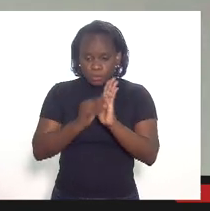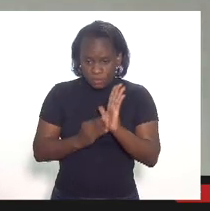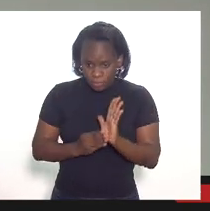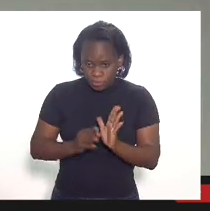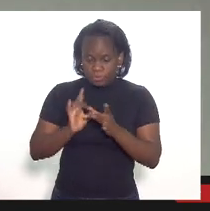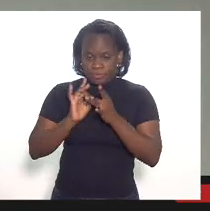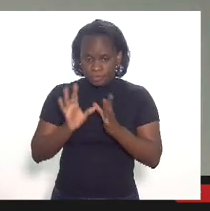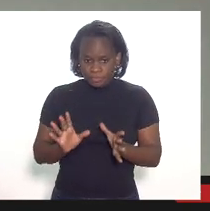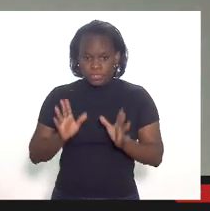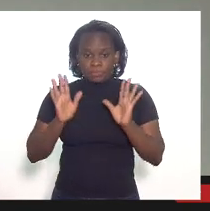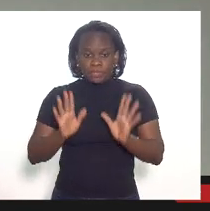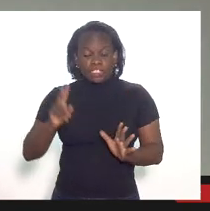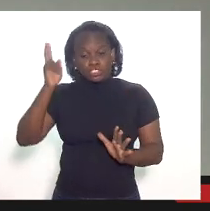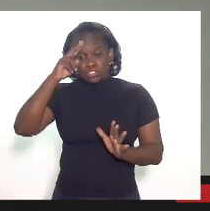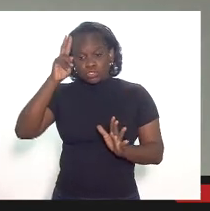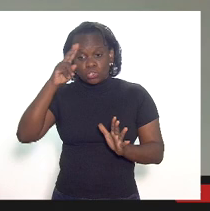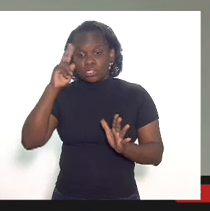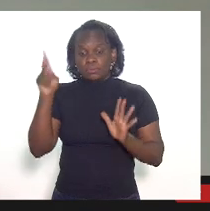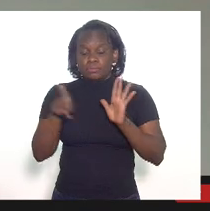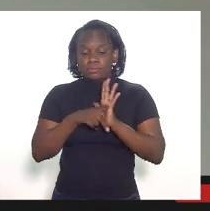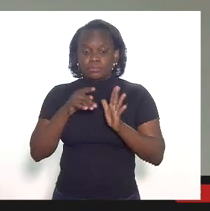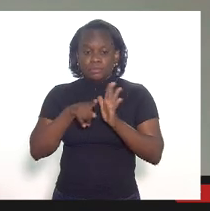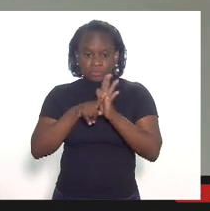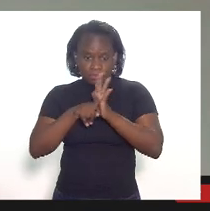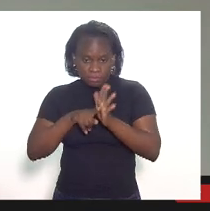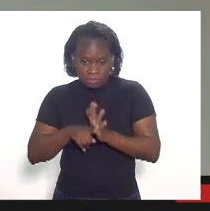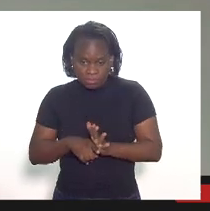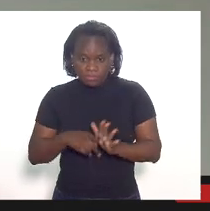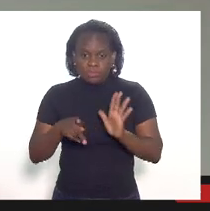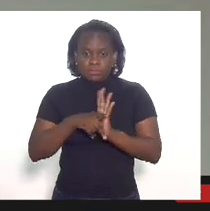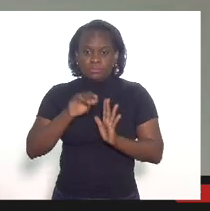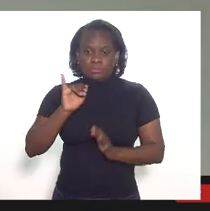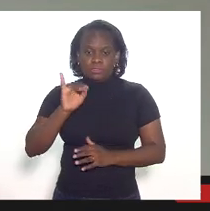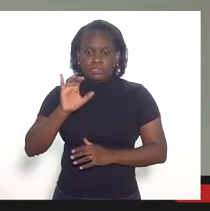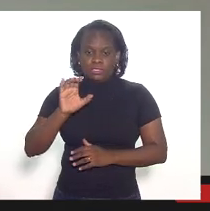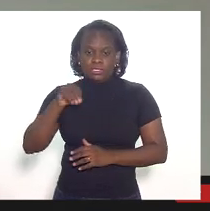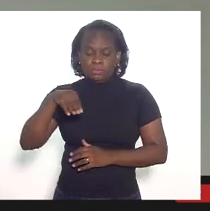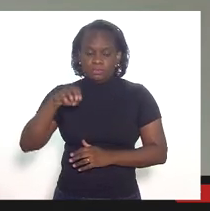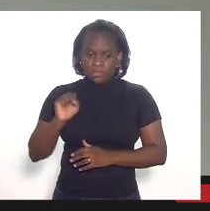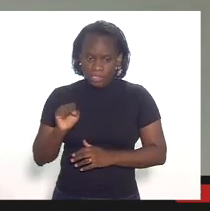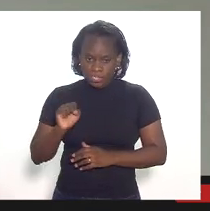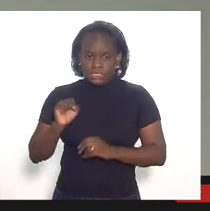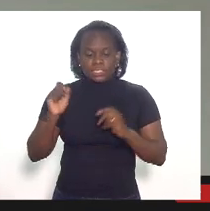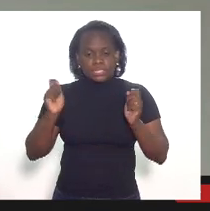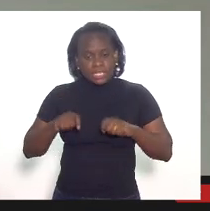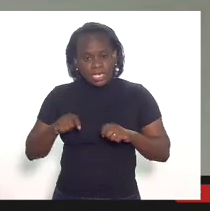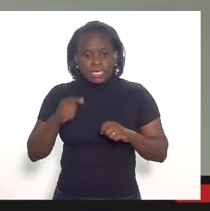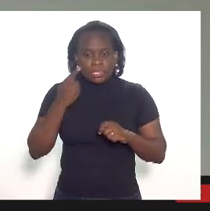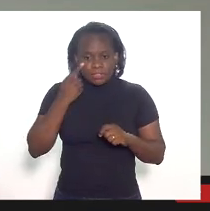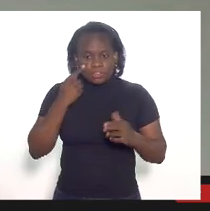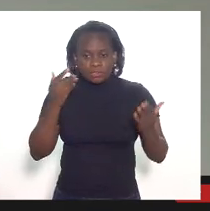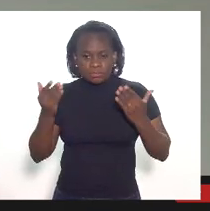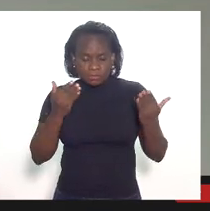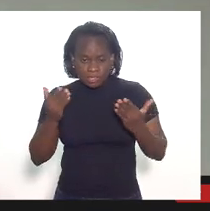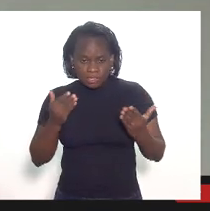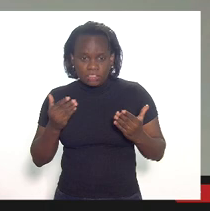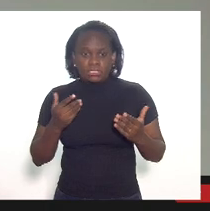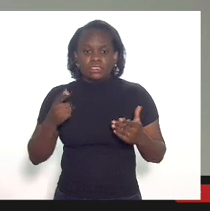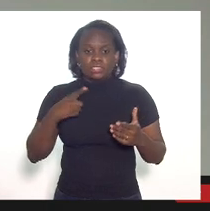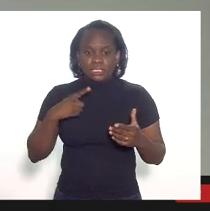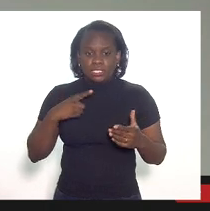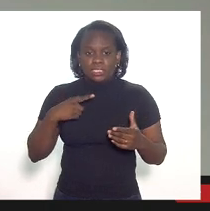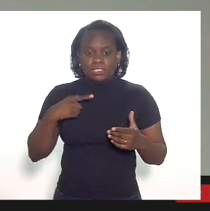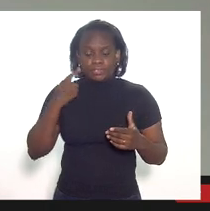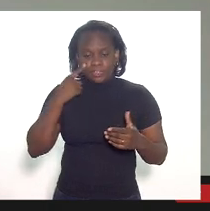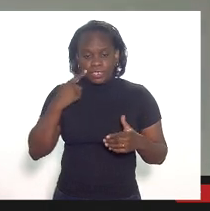dado o nosso histórico de fiscalização de ICMS, a gente pode usar como uma proxy o volume de